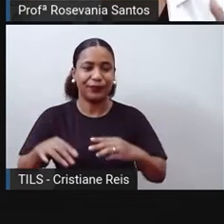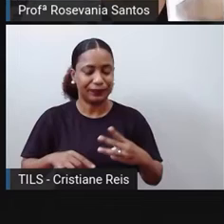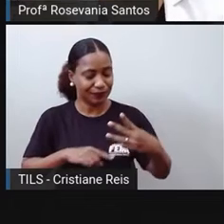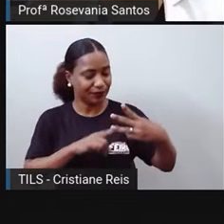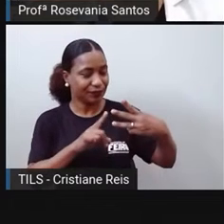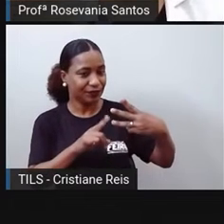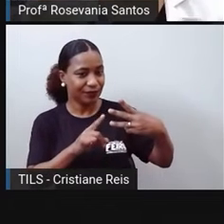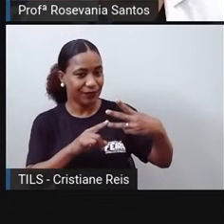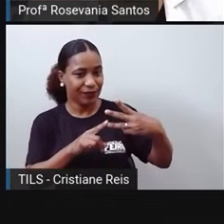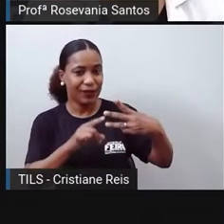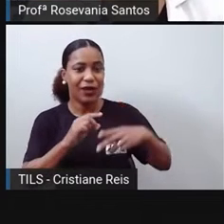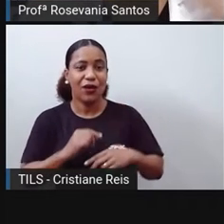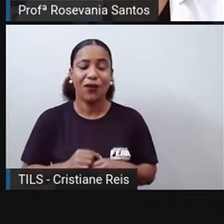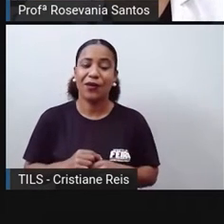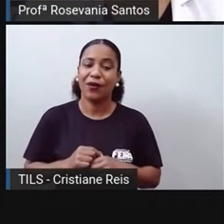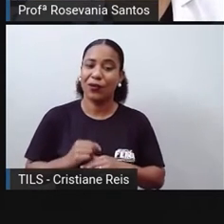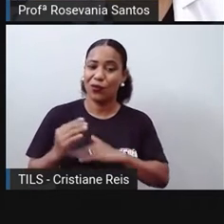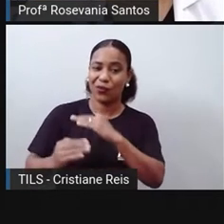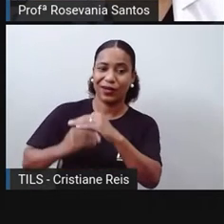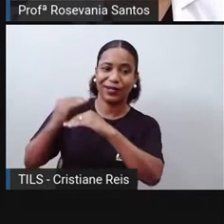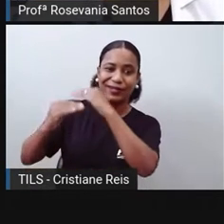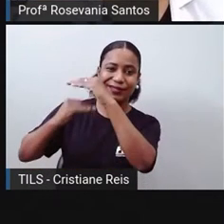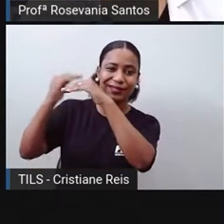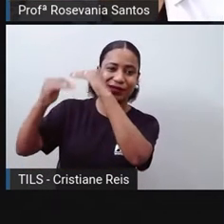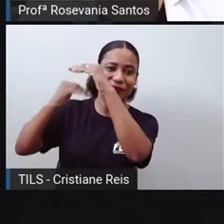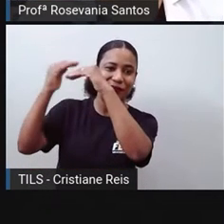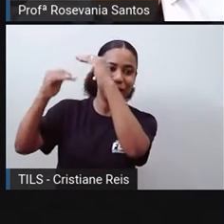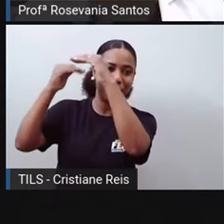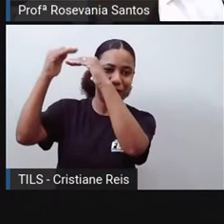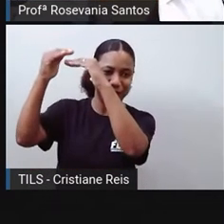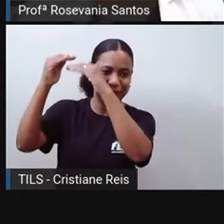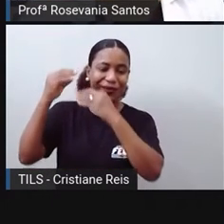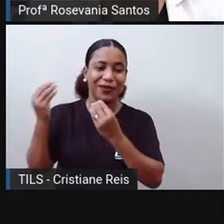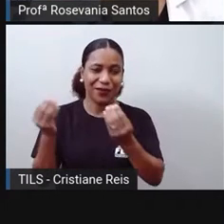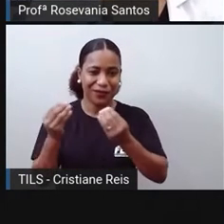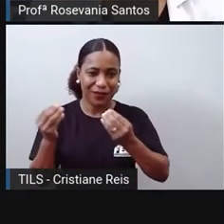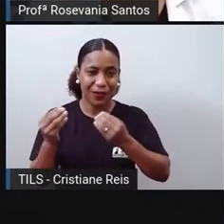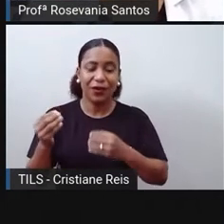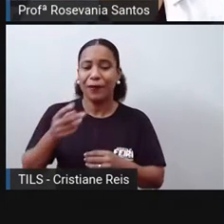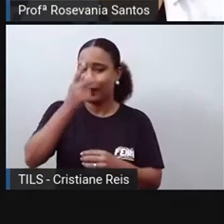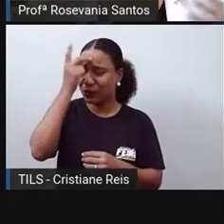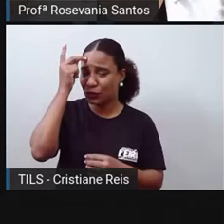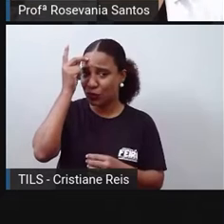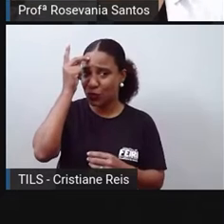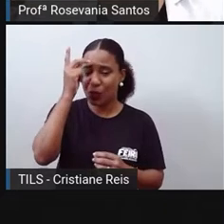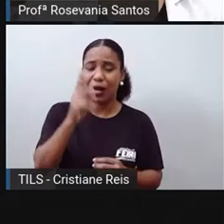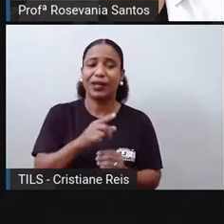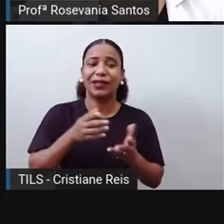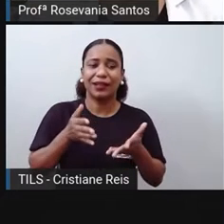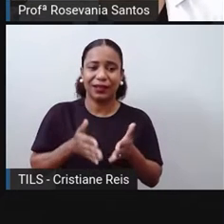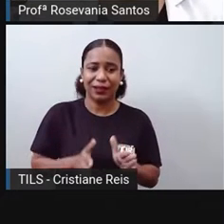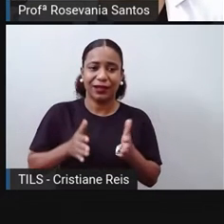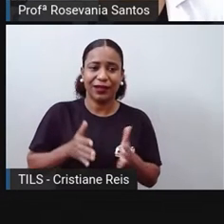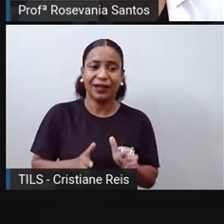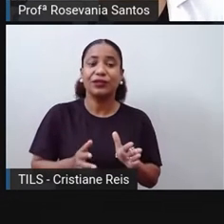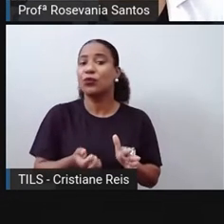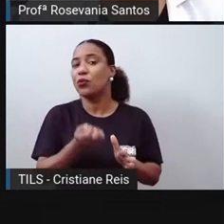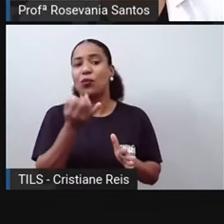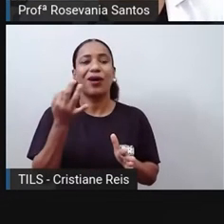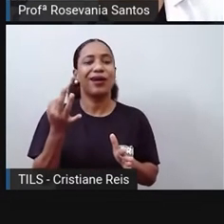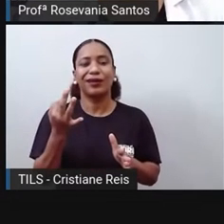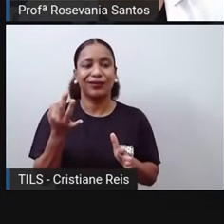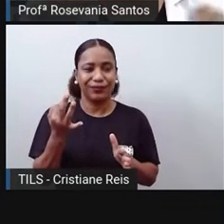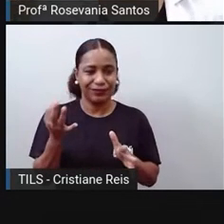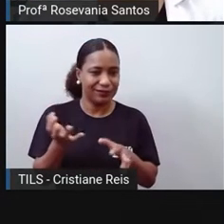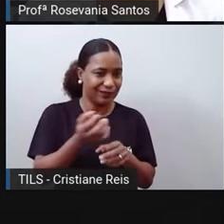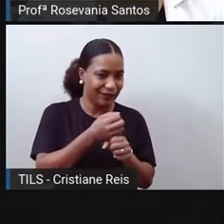a diferença entre essas duas taxas. Entre o número de pessoas que nasceram e o número de pessoas que morreram. E aí a gente tem um saldo aí pra